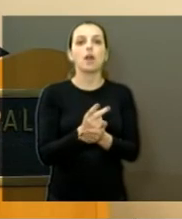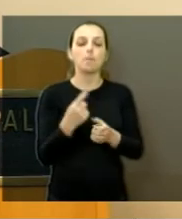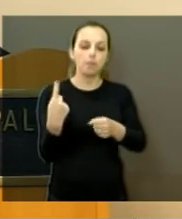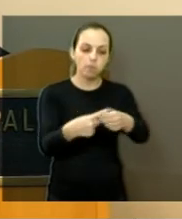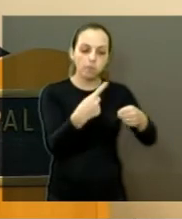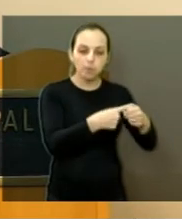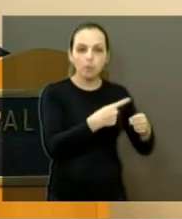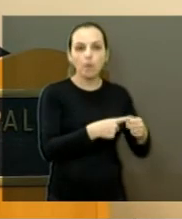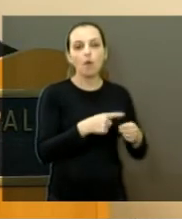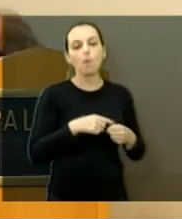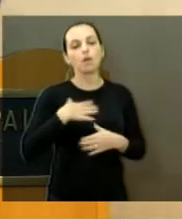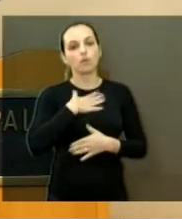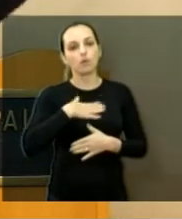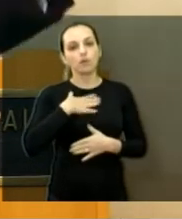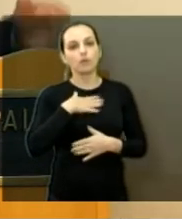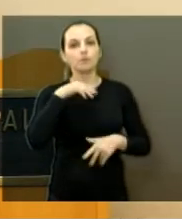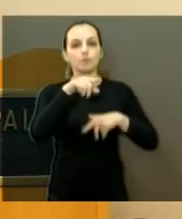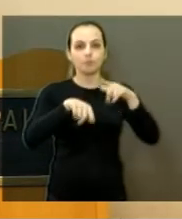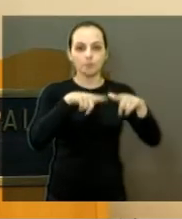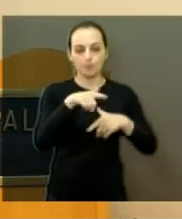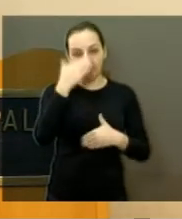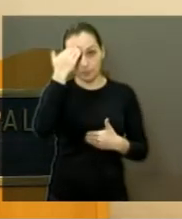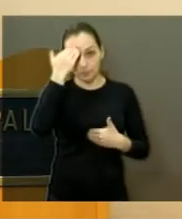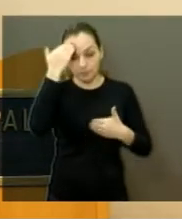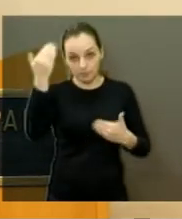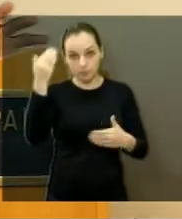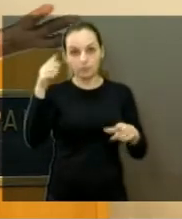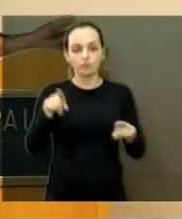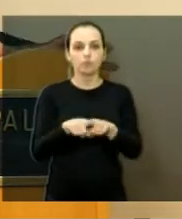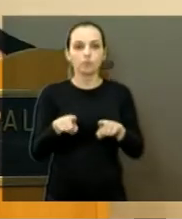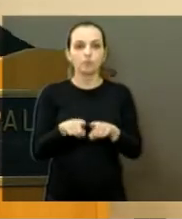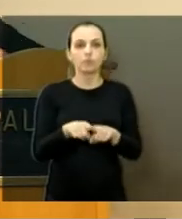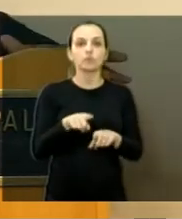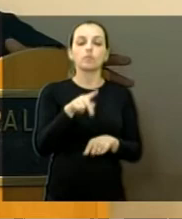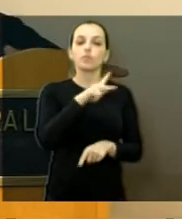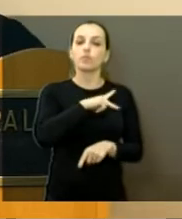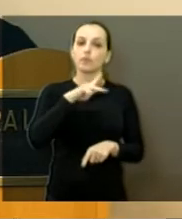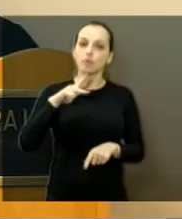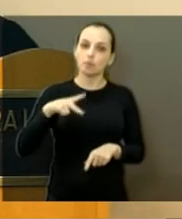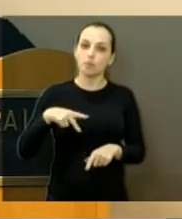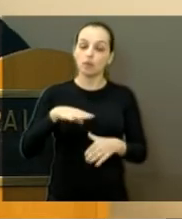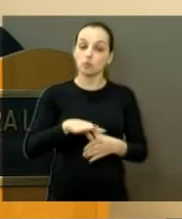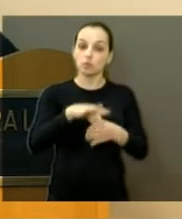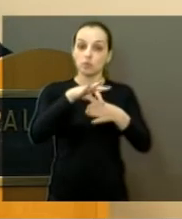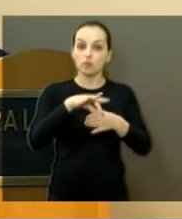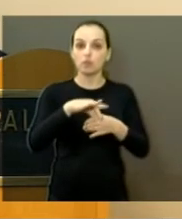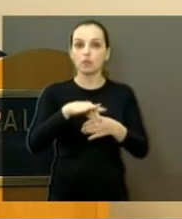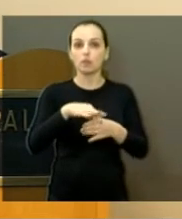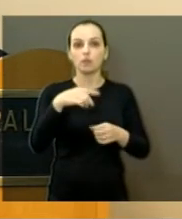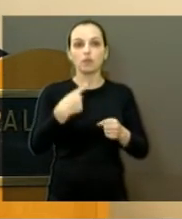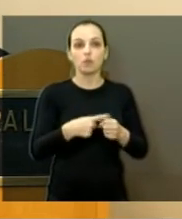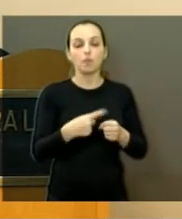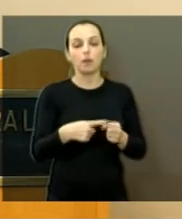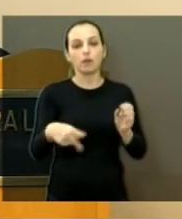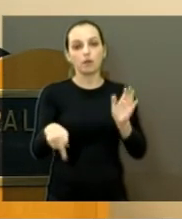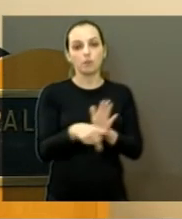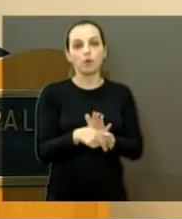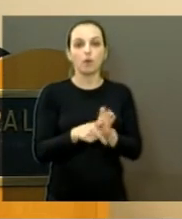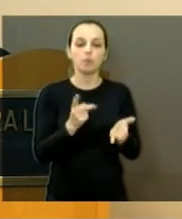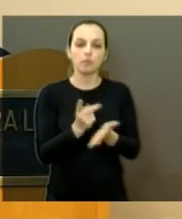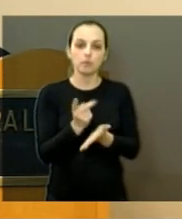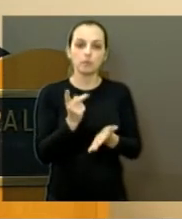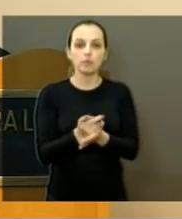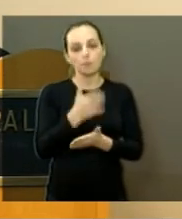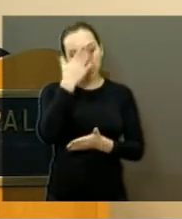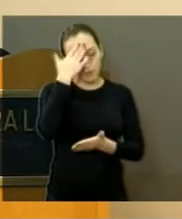adora o nosso trabalho. Agradecer também os pastores, as lideranças do bairro, que também sempre confiou